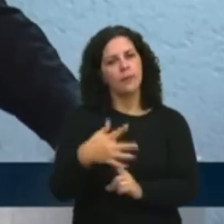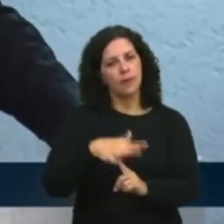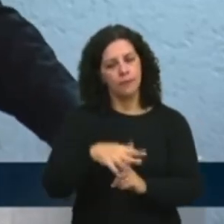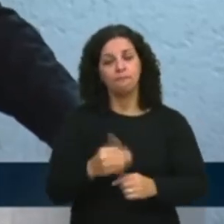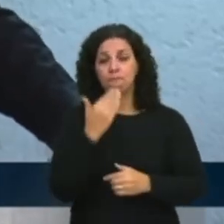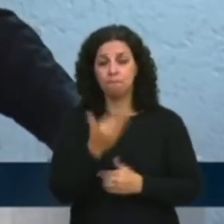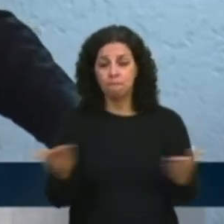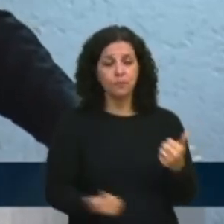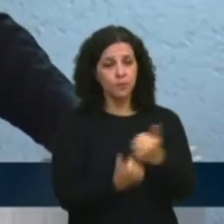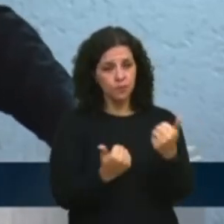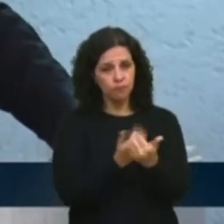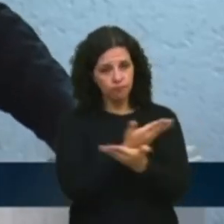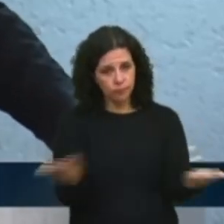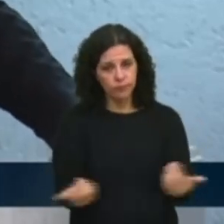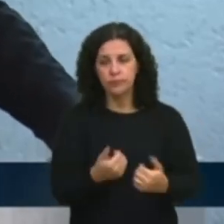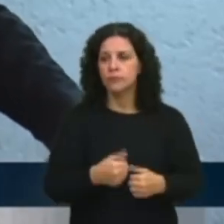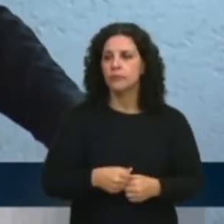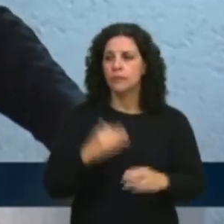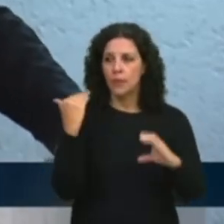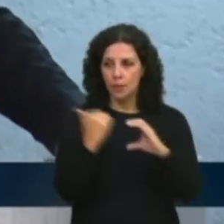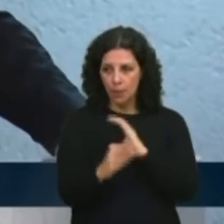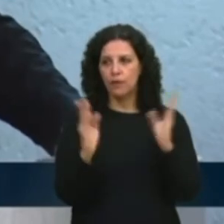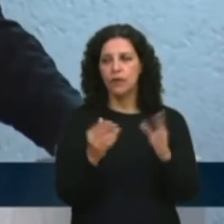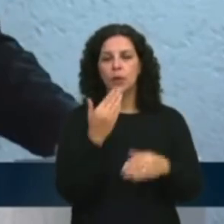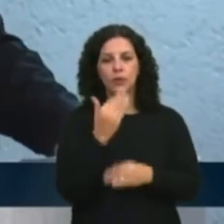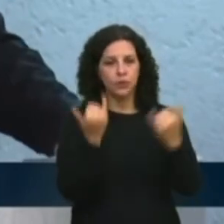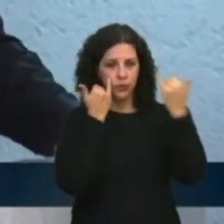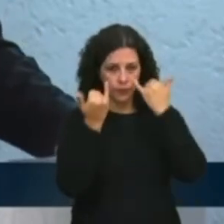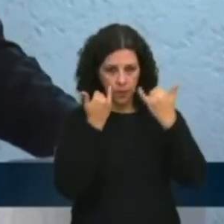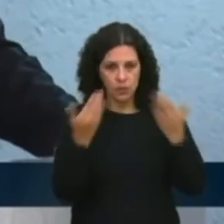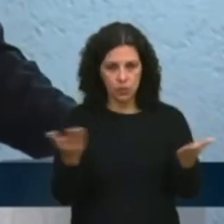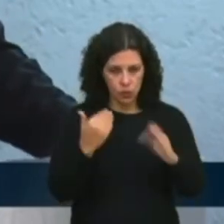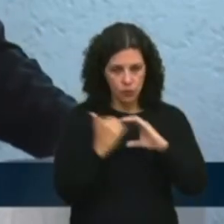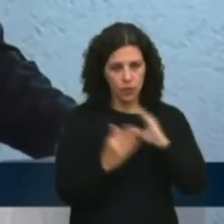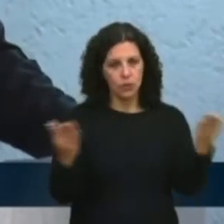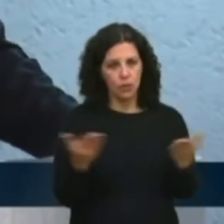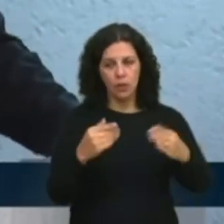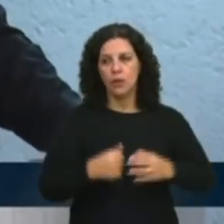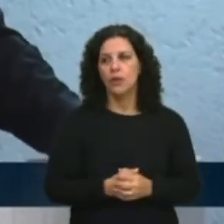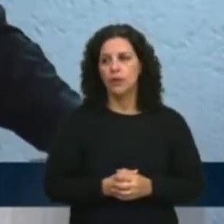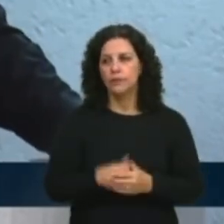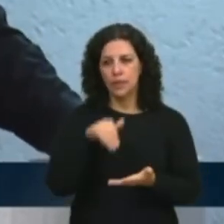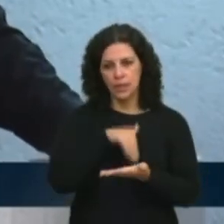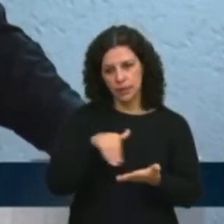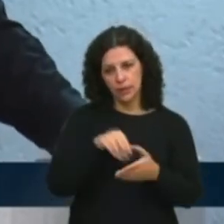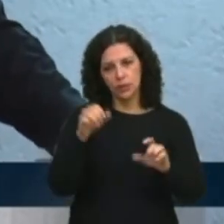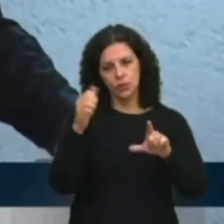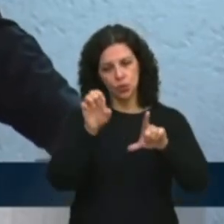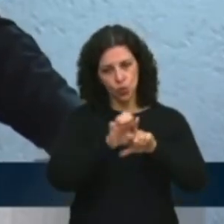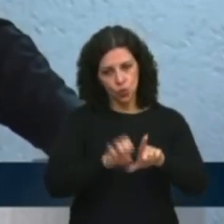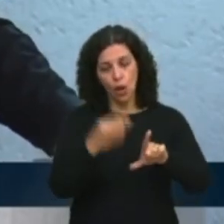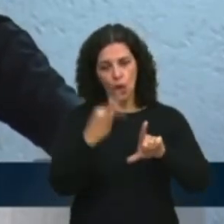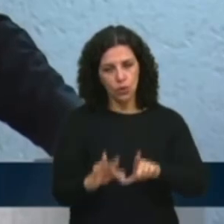E eu peço o apoiamento da liderança do governo para aprovar o pedido de informação que estamos encaminhando à Secretaria de Infraestrutura e